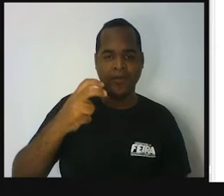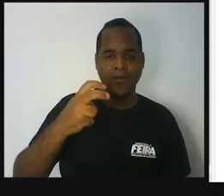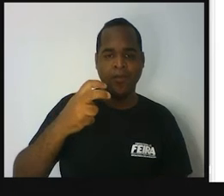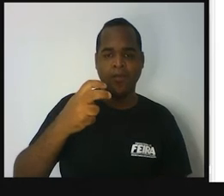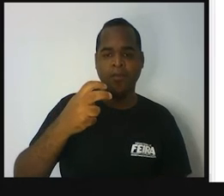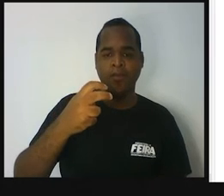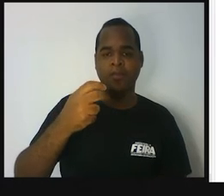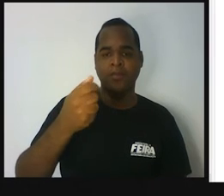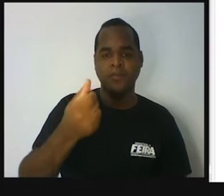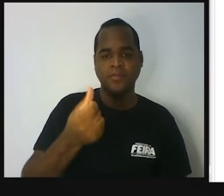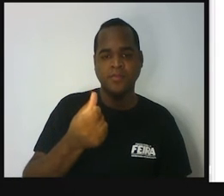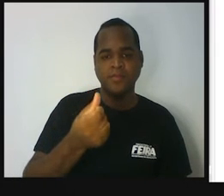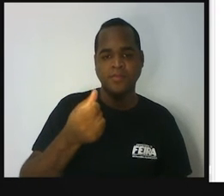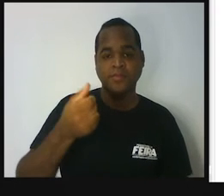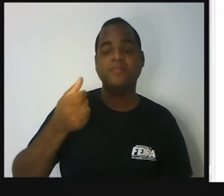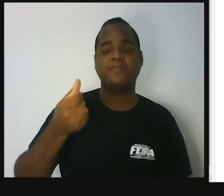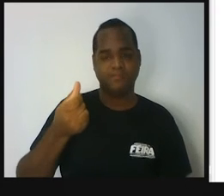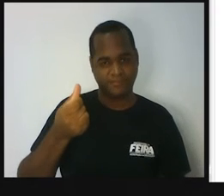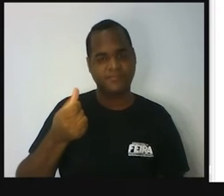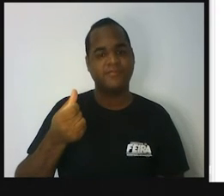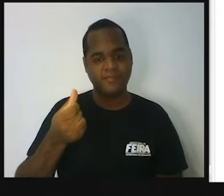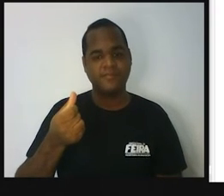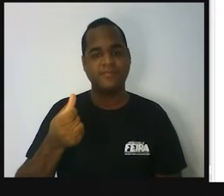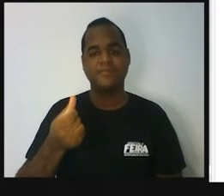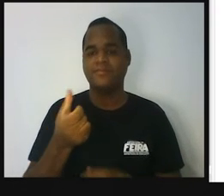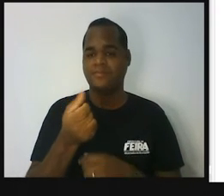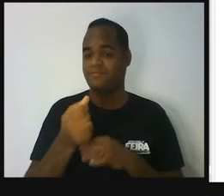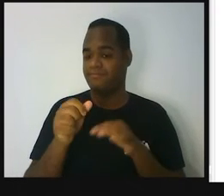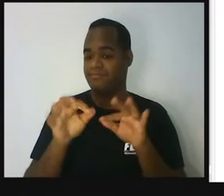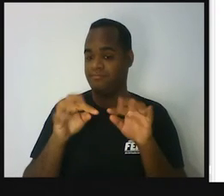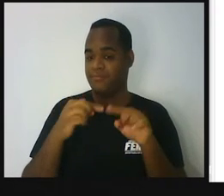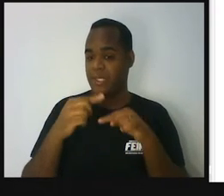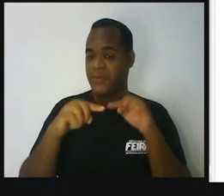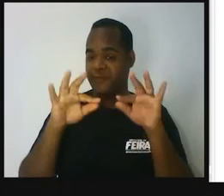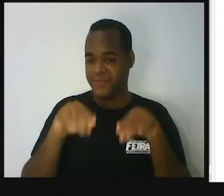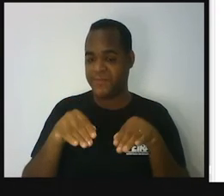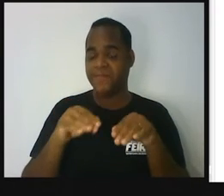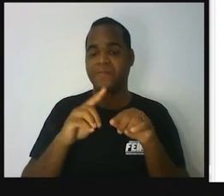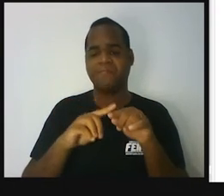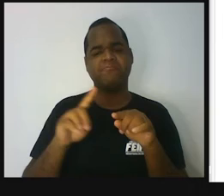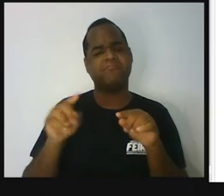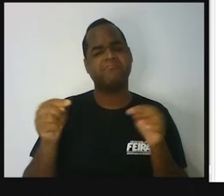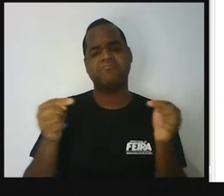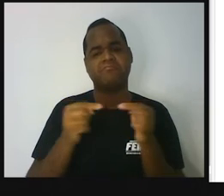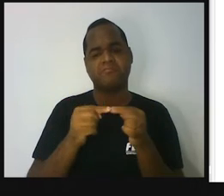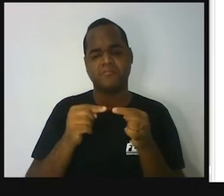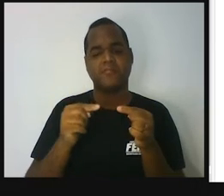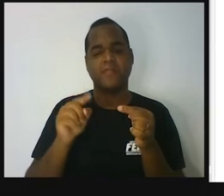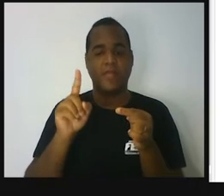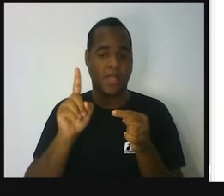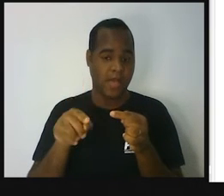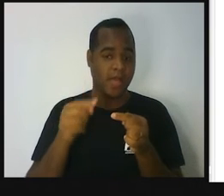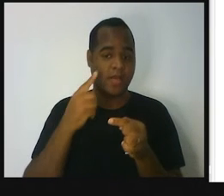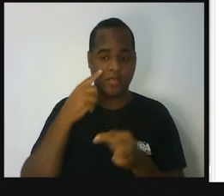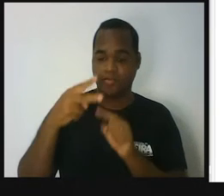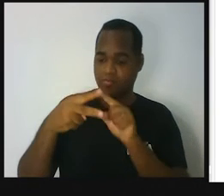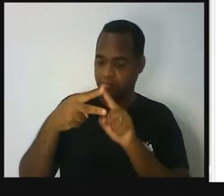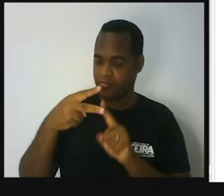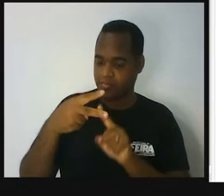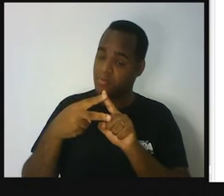cinco, seis casas. Certo? Dessa maneira, há duas